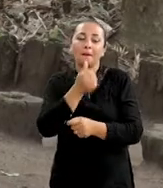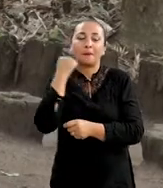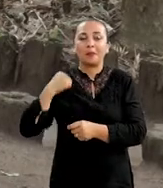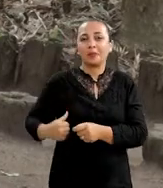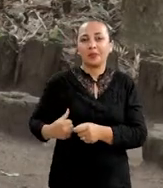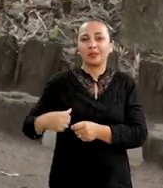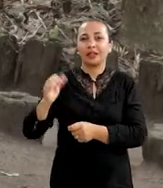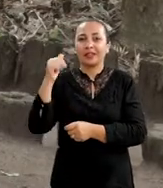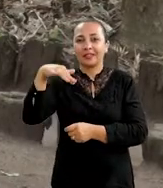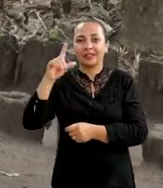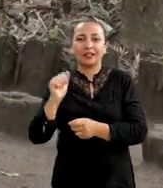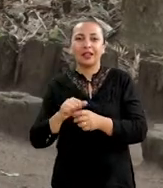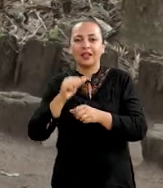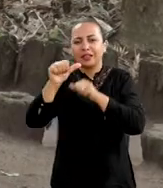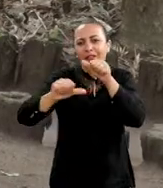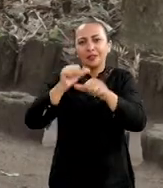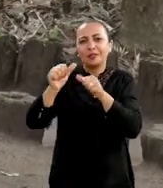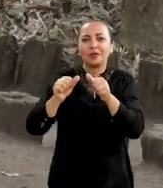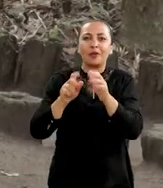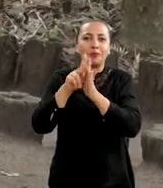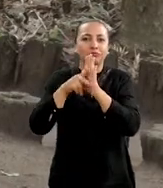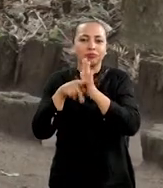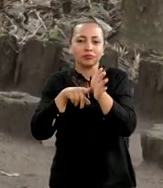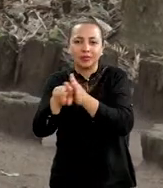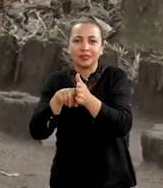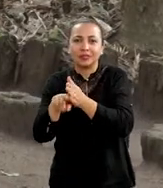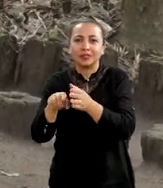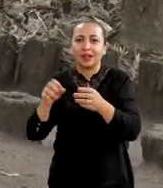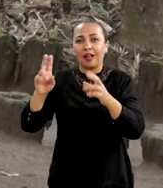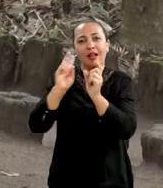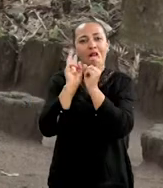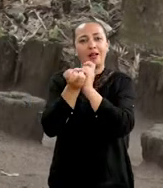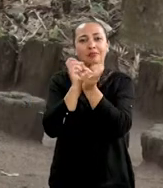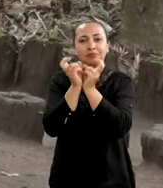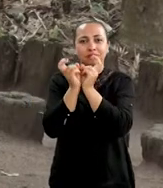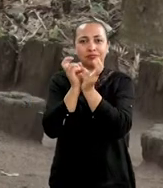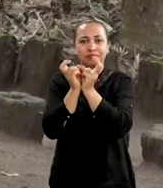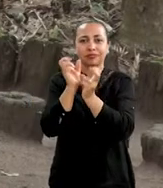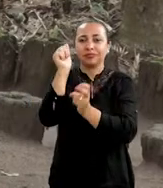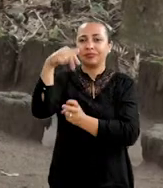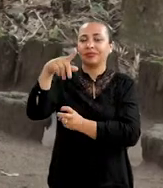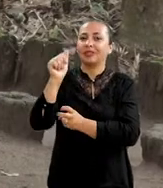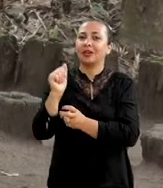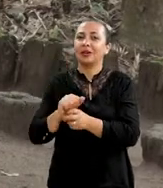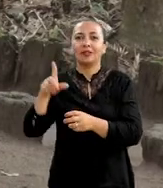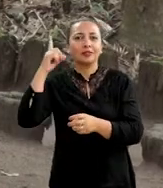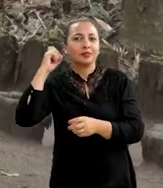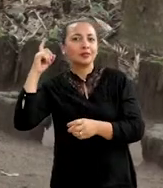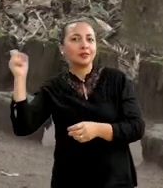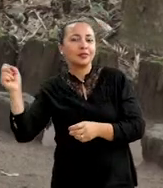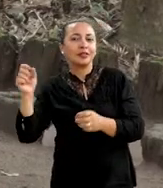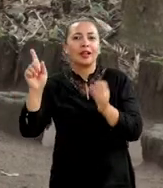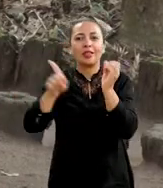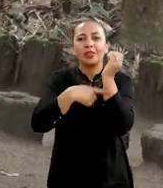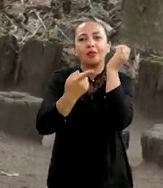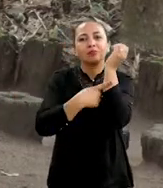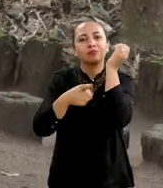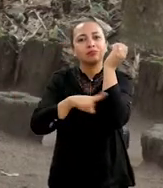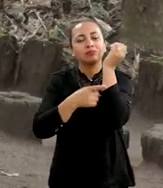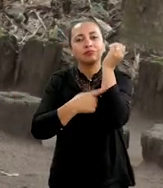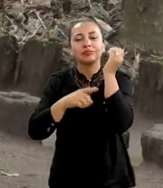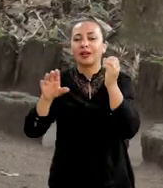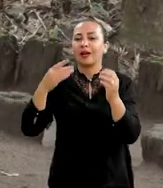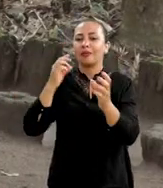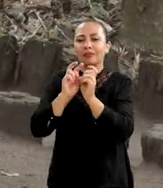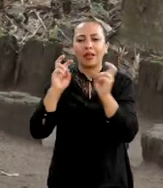desenvolveram um projeto de pesquisa com a capoeira angola. A função sonora dos berimbau e como tocam na condução